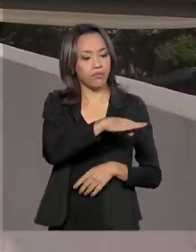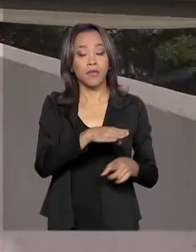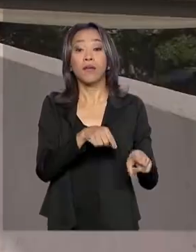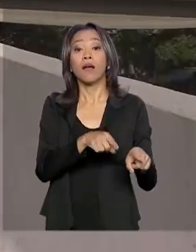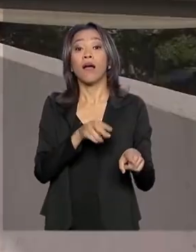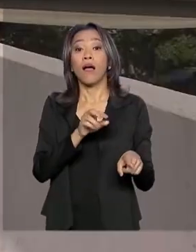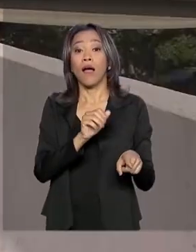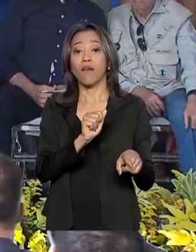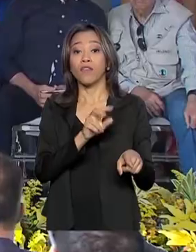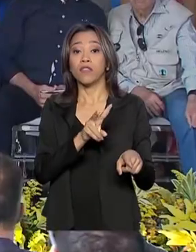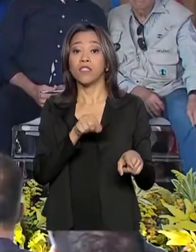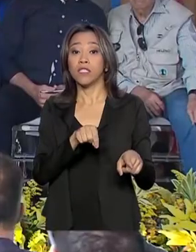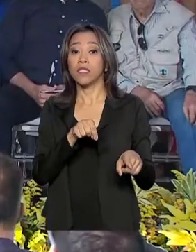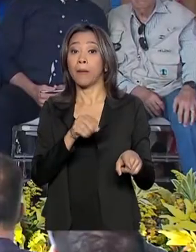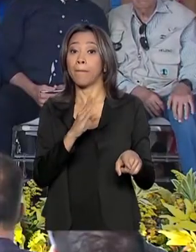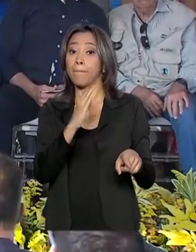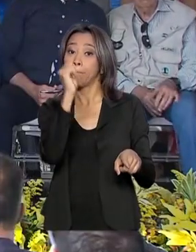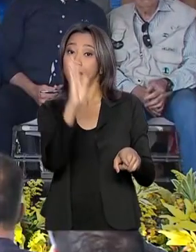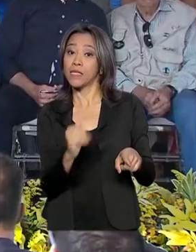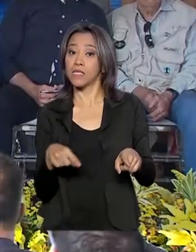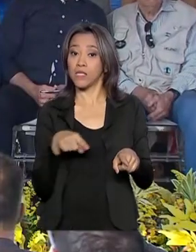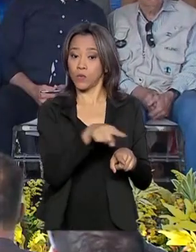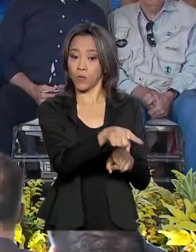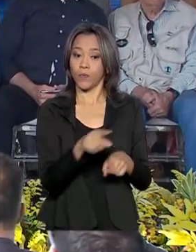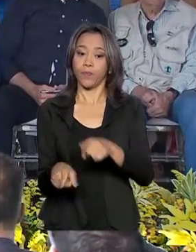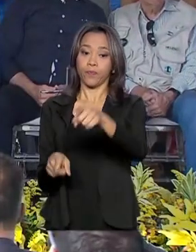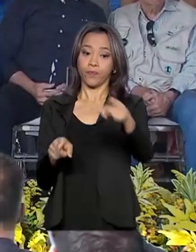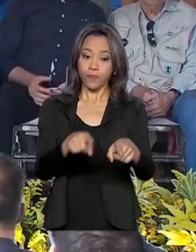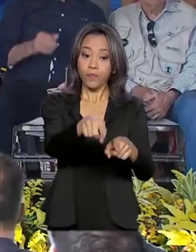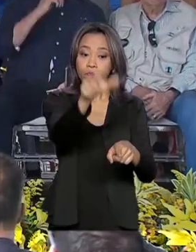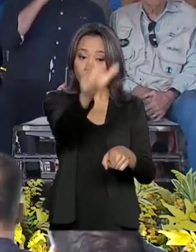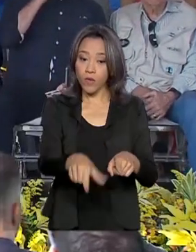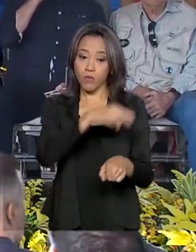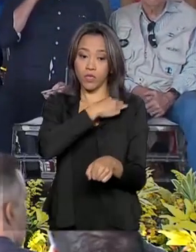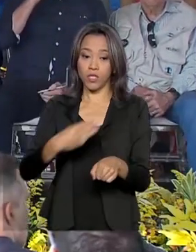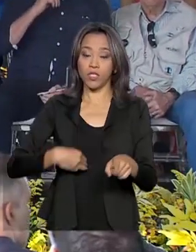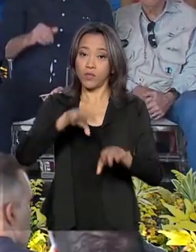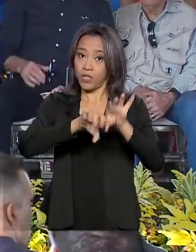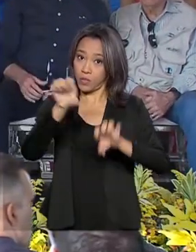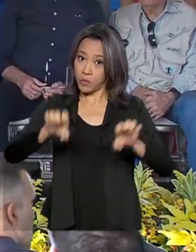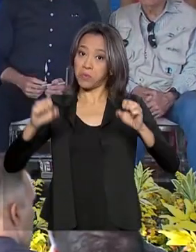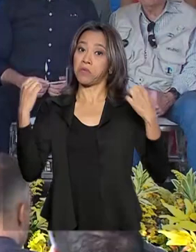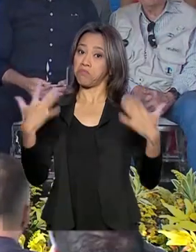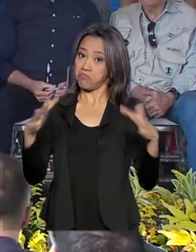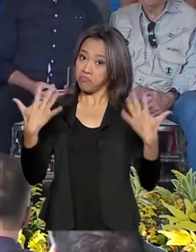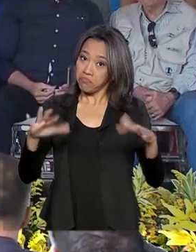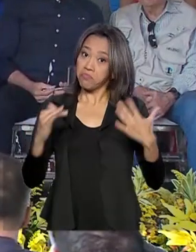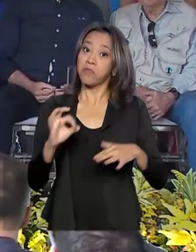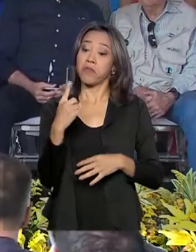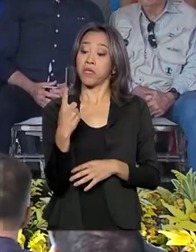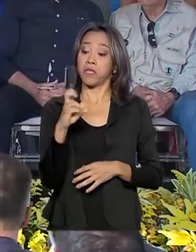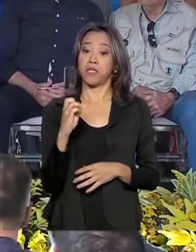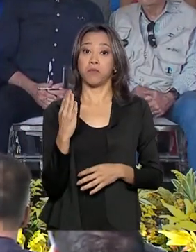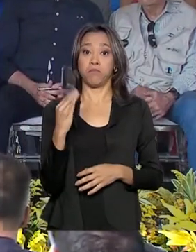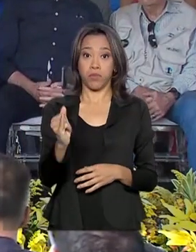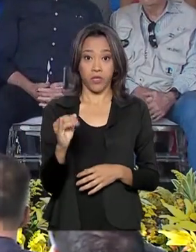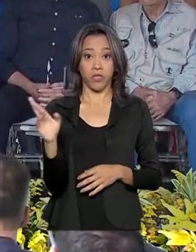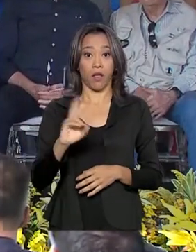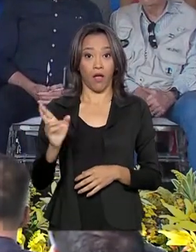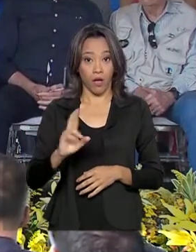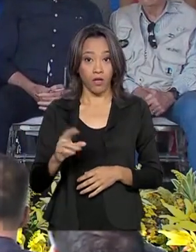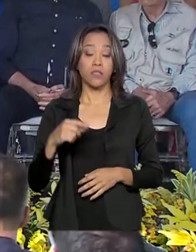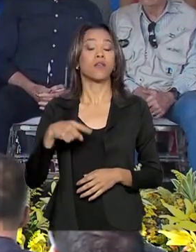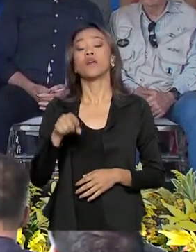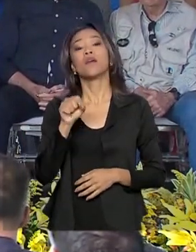chegar à Baixada Fluminense. O ministro da Infraestrutura comemorou o início de um ciclo de investimentos de 15 bilhões de reais com o programa de